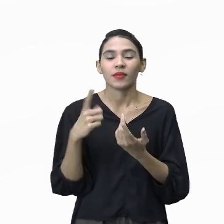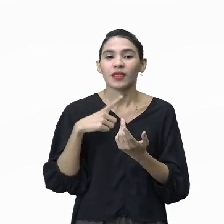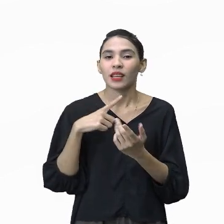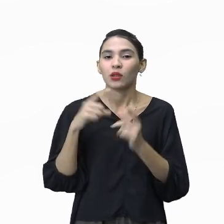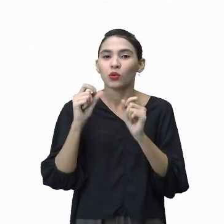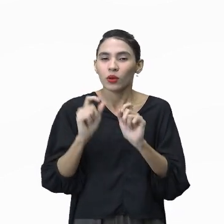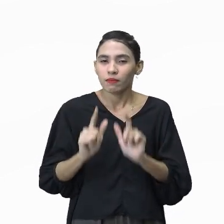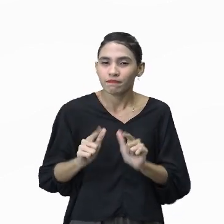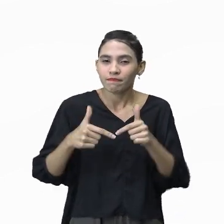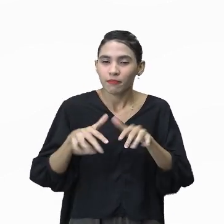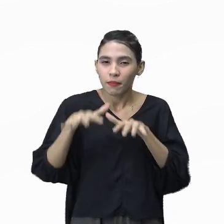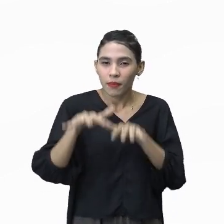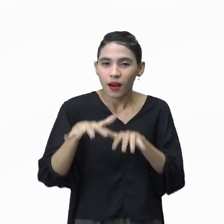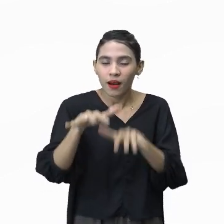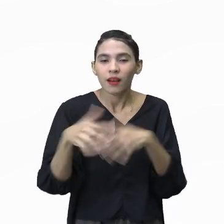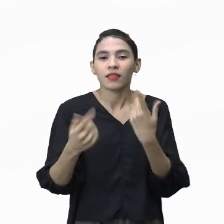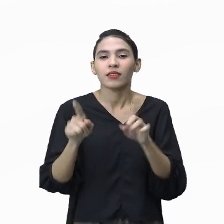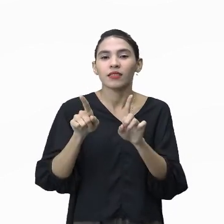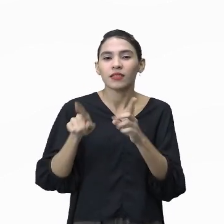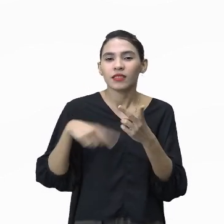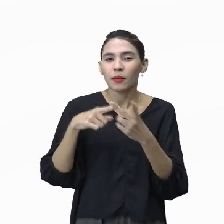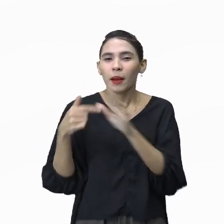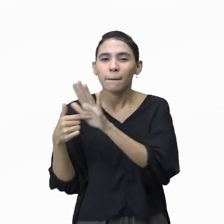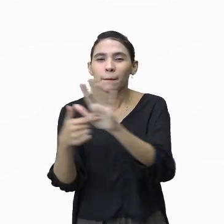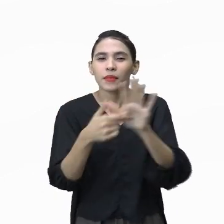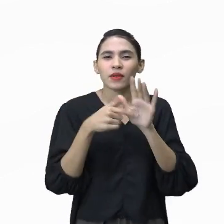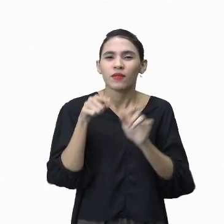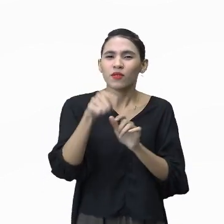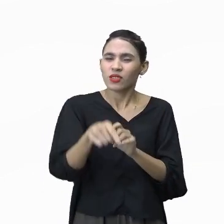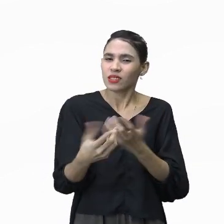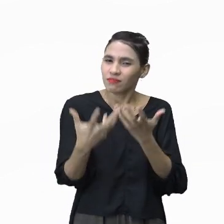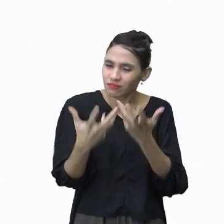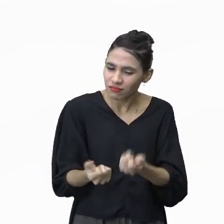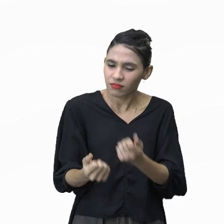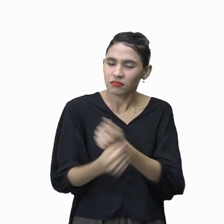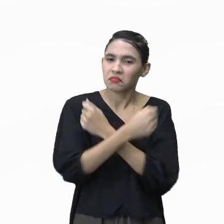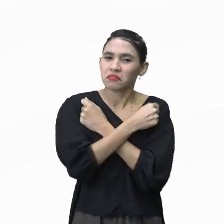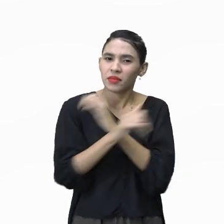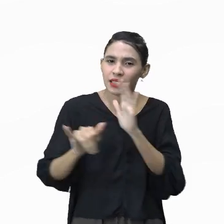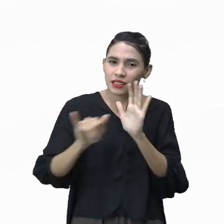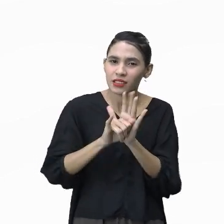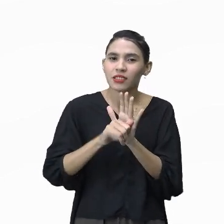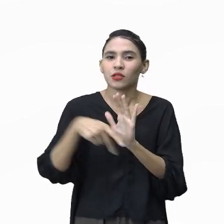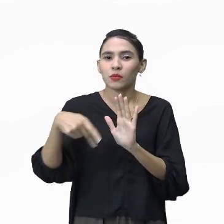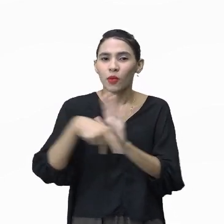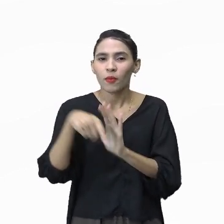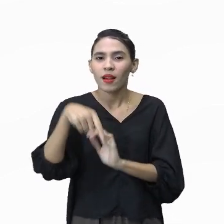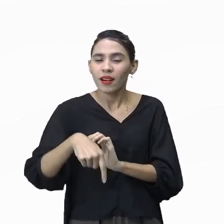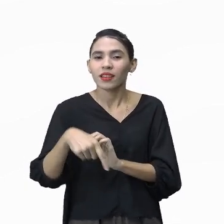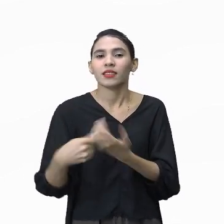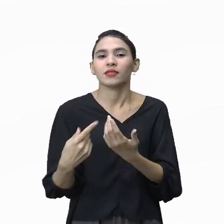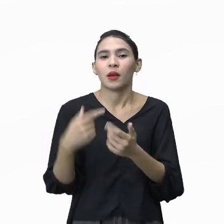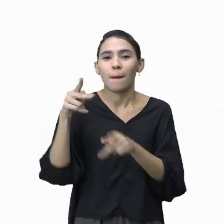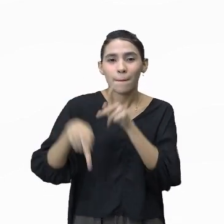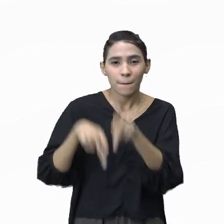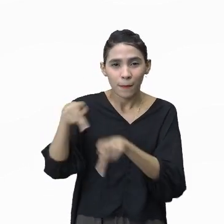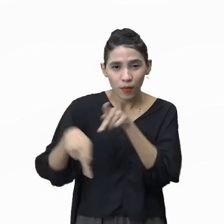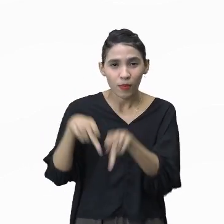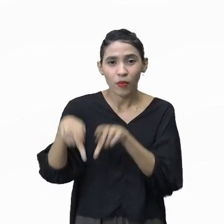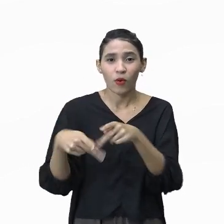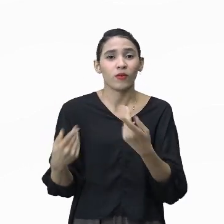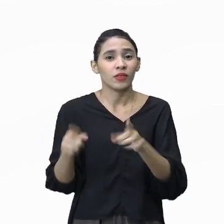manifestações, de exposições, de você abraçar a identidade que foi dada a nós pelo povo